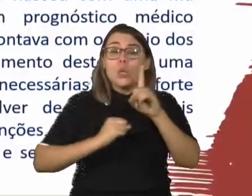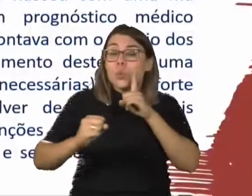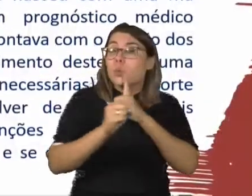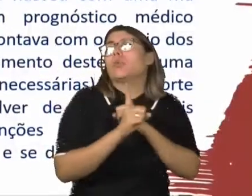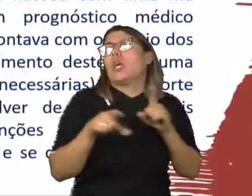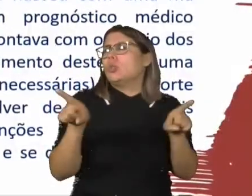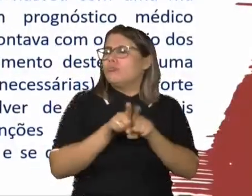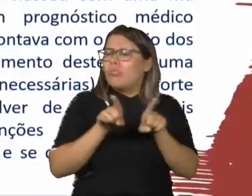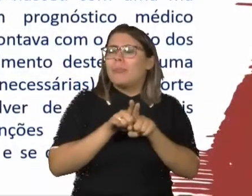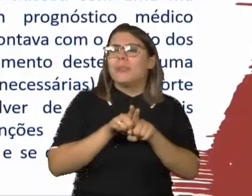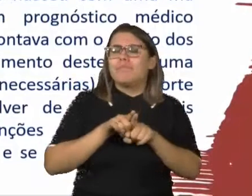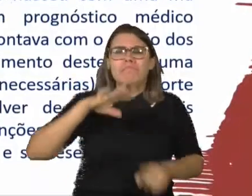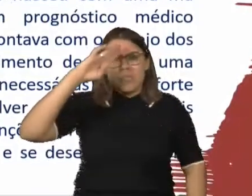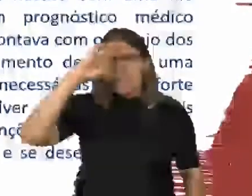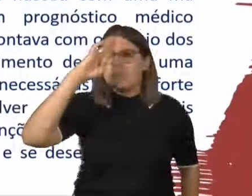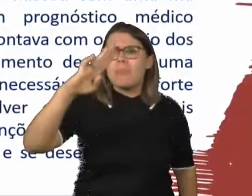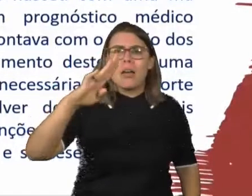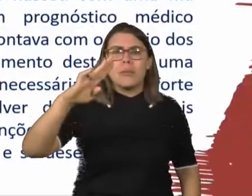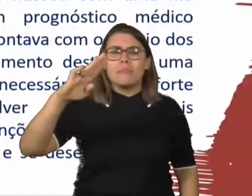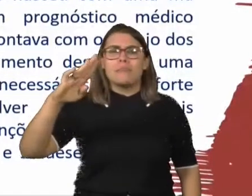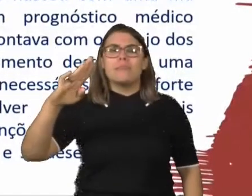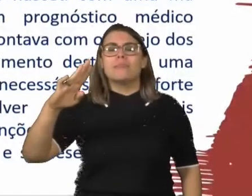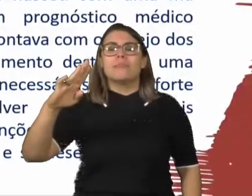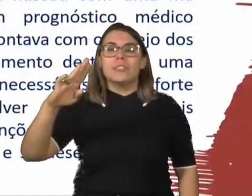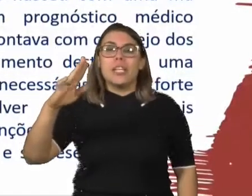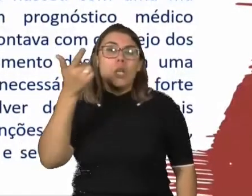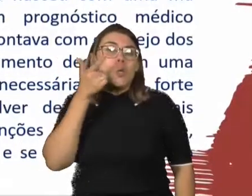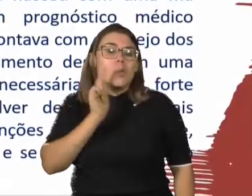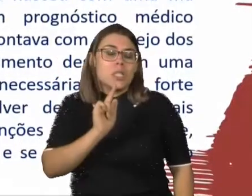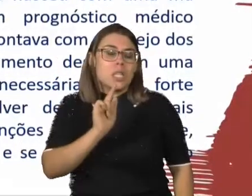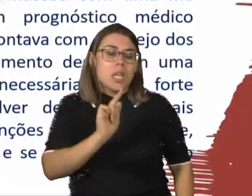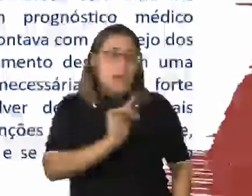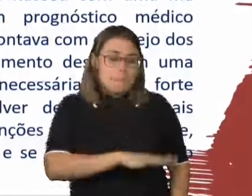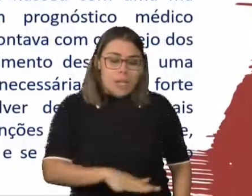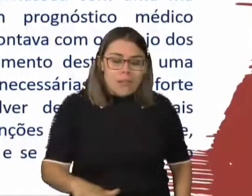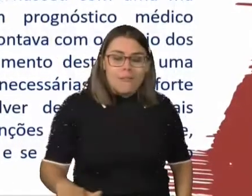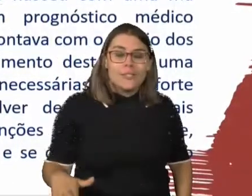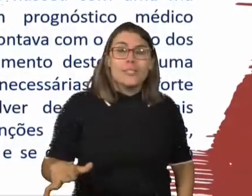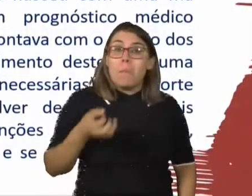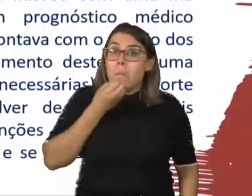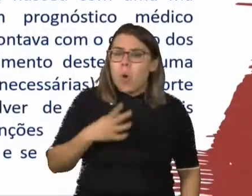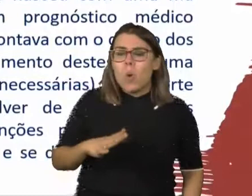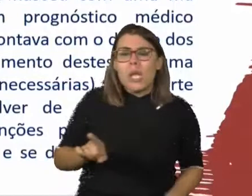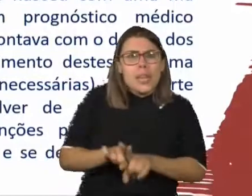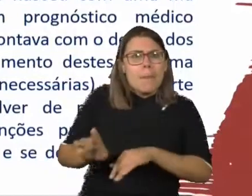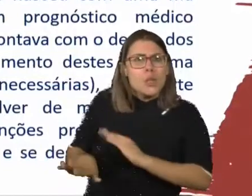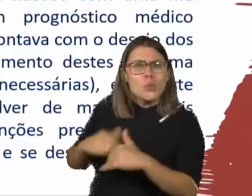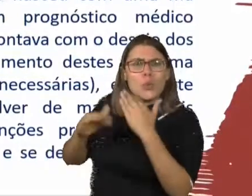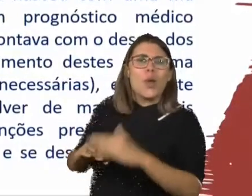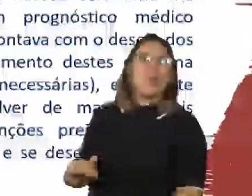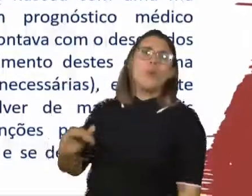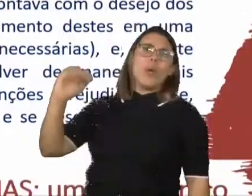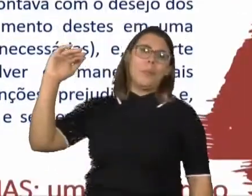E, principalmente, que Pedro poderia ter uma infância e se desenvolver como qualquer outra criança. Desde